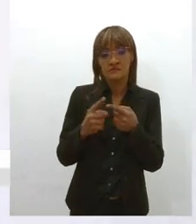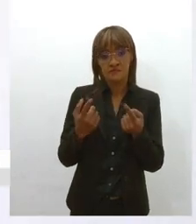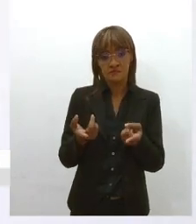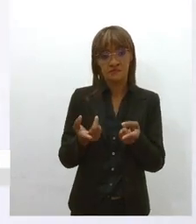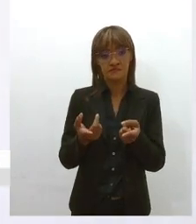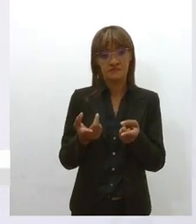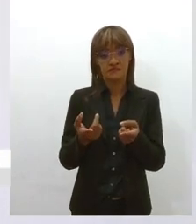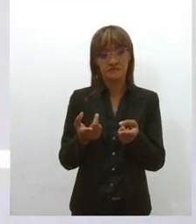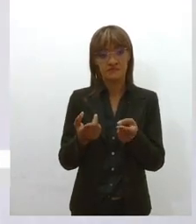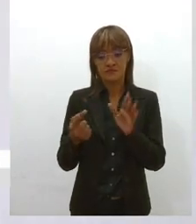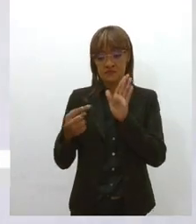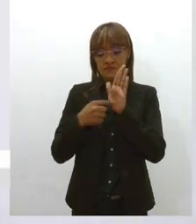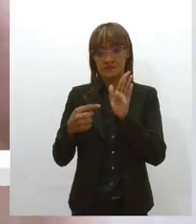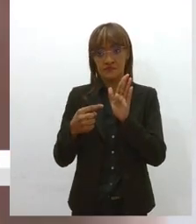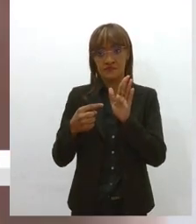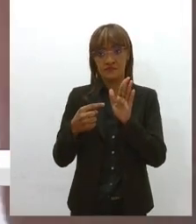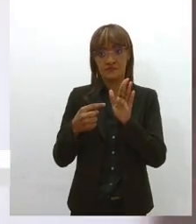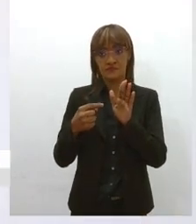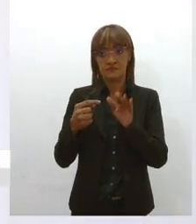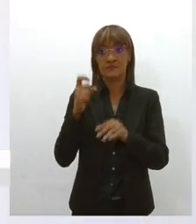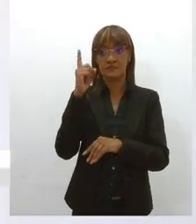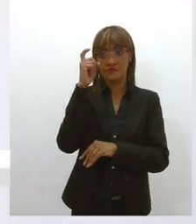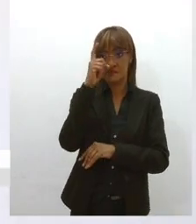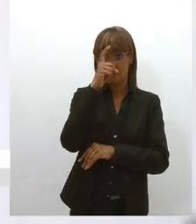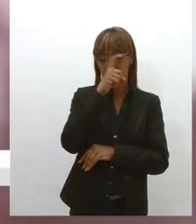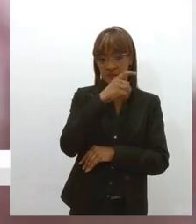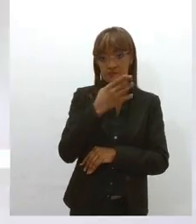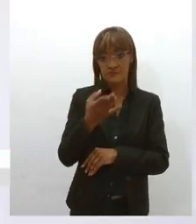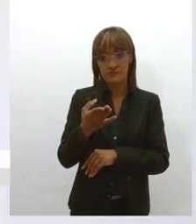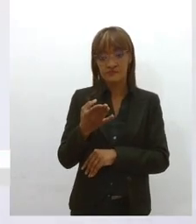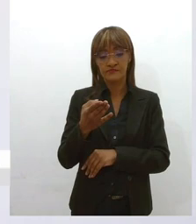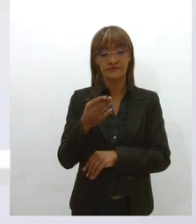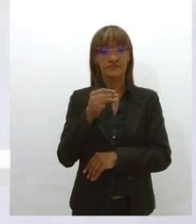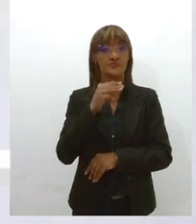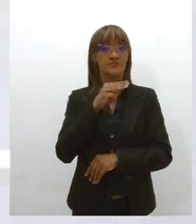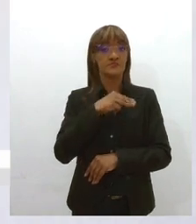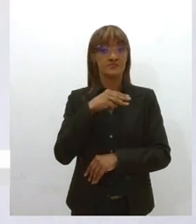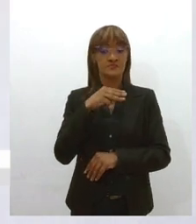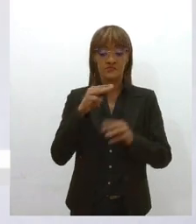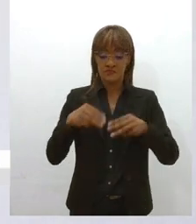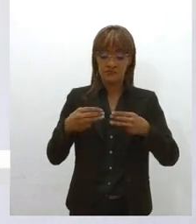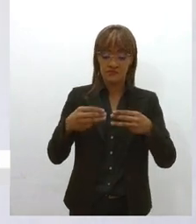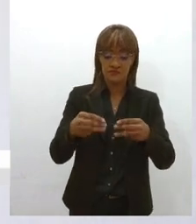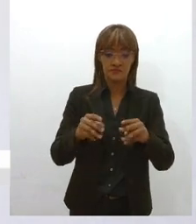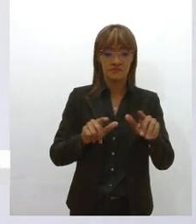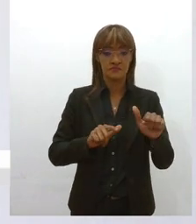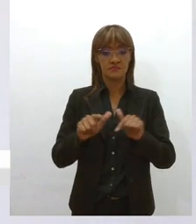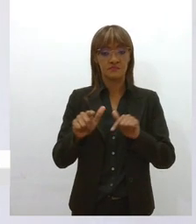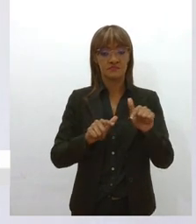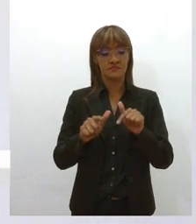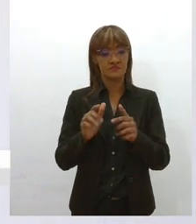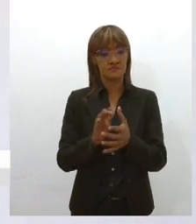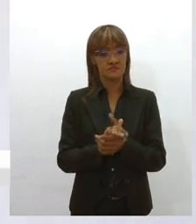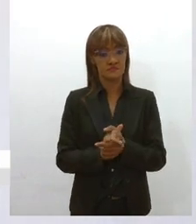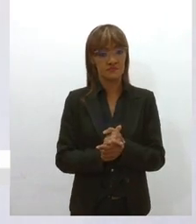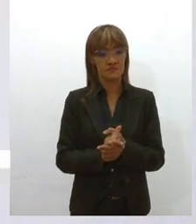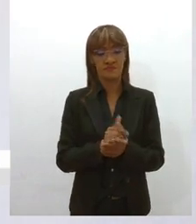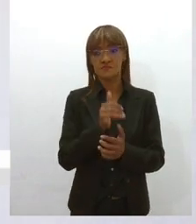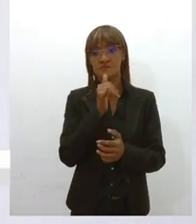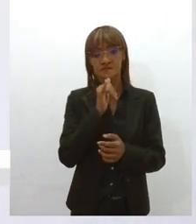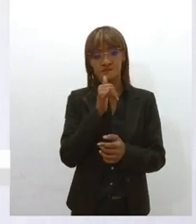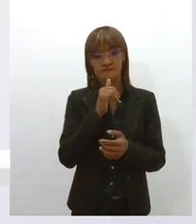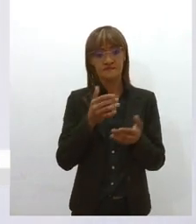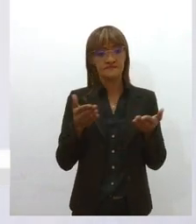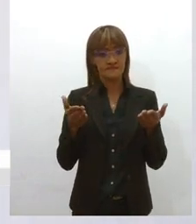denúncias, né, denúncias tanto no Ministério Público do Trabalho, a gente tem visto hoje, por exemplo, um fenômeno, claro que a minha